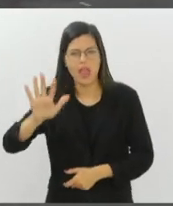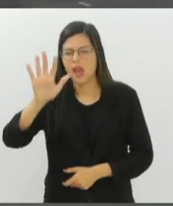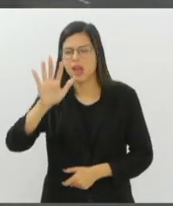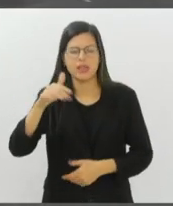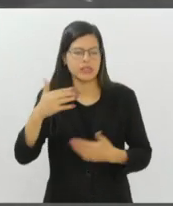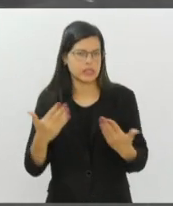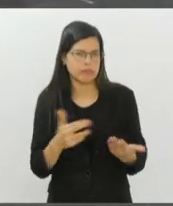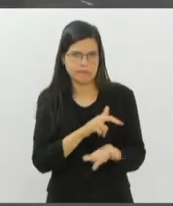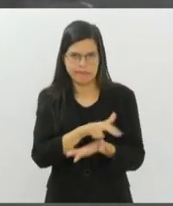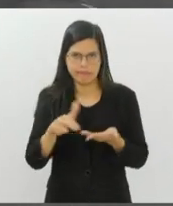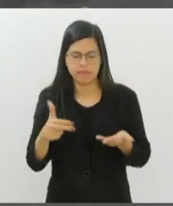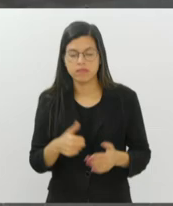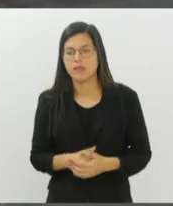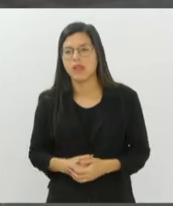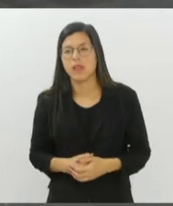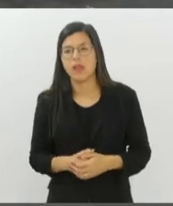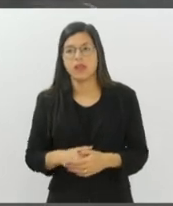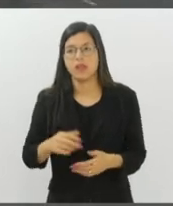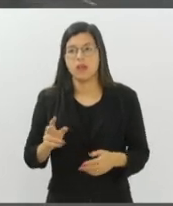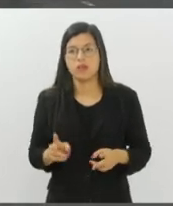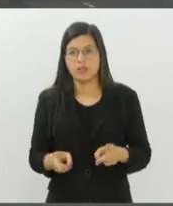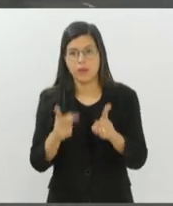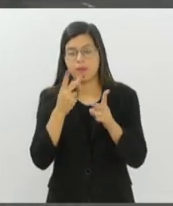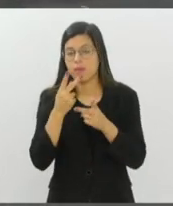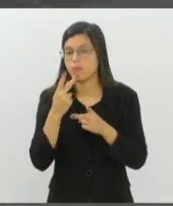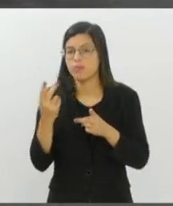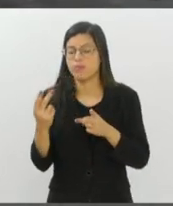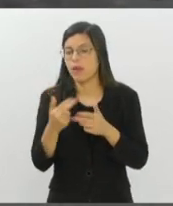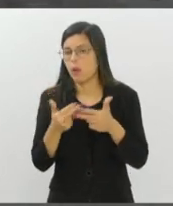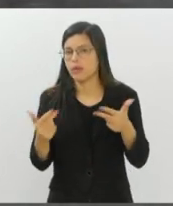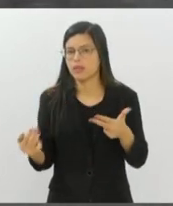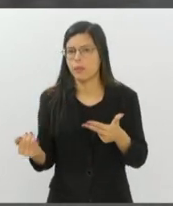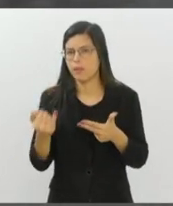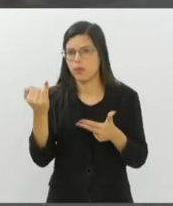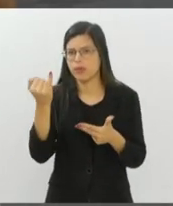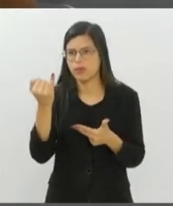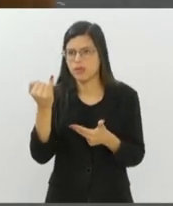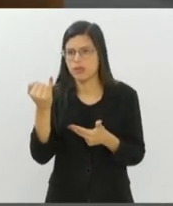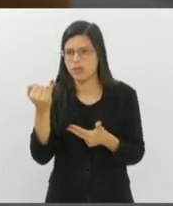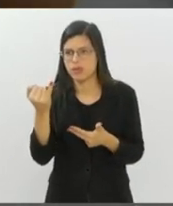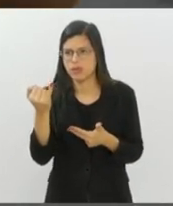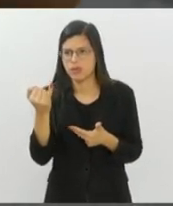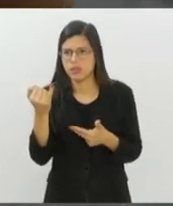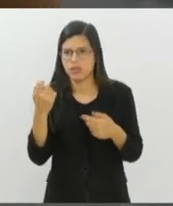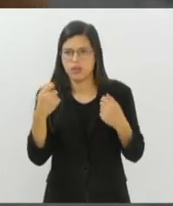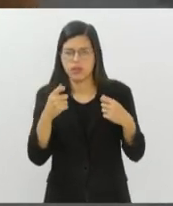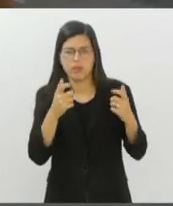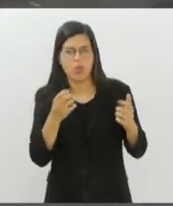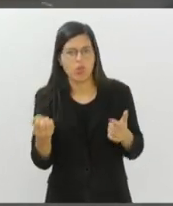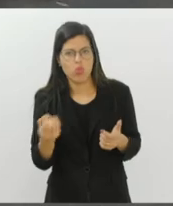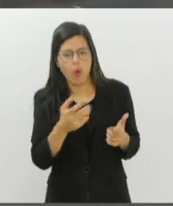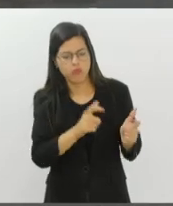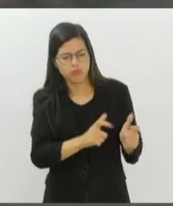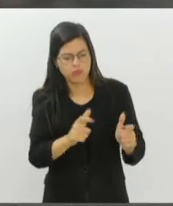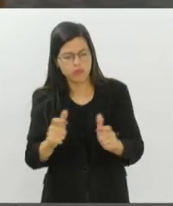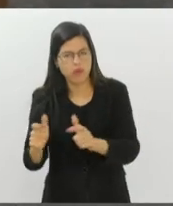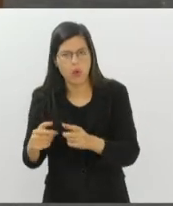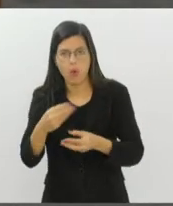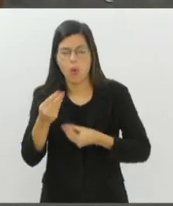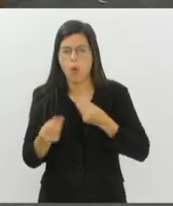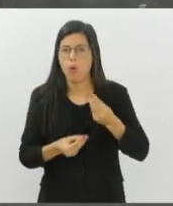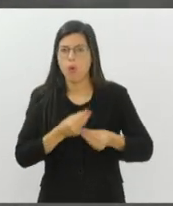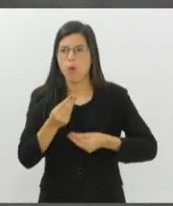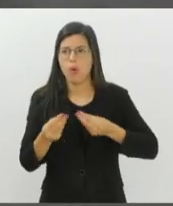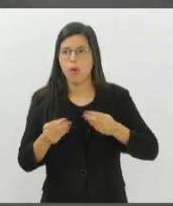E eu sempre digo uma coisa importante, para além também de expandir para novos territórios, é como a gente pode expandir